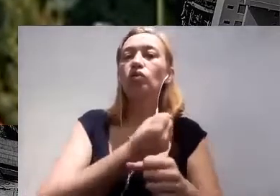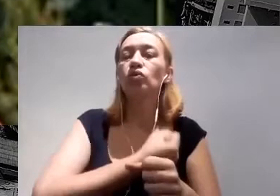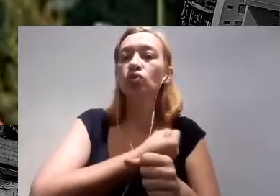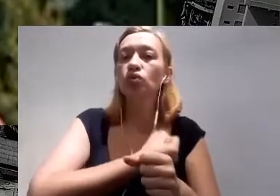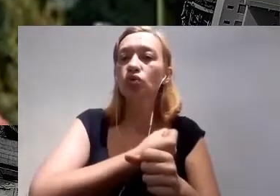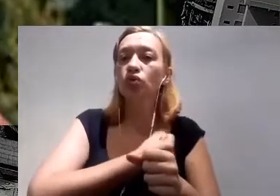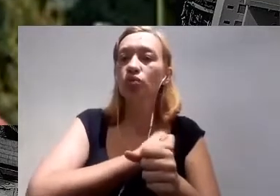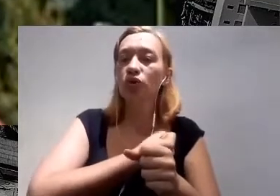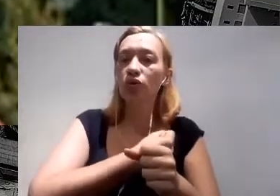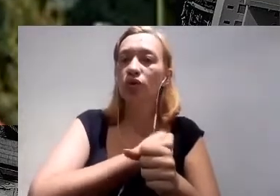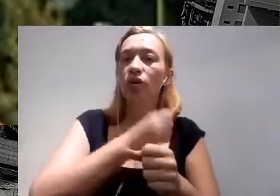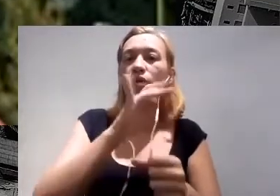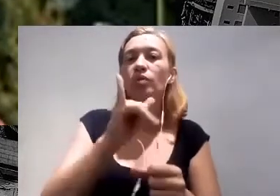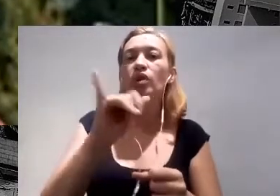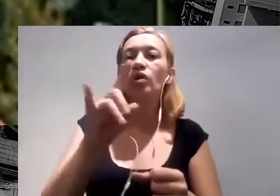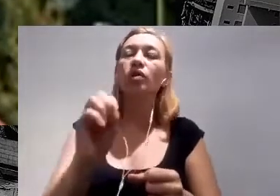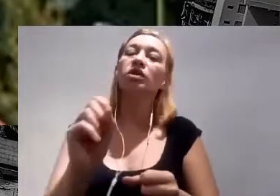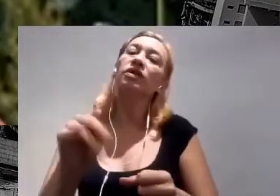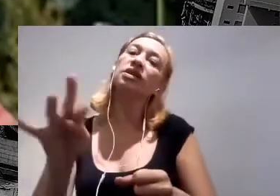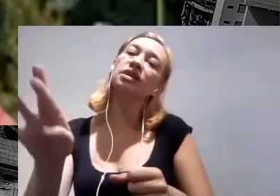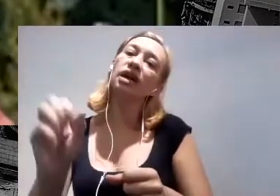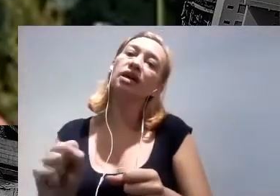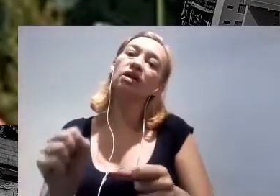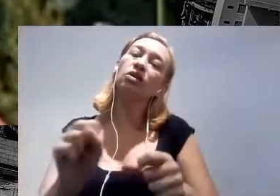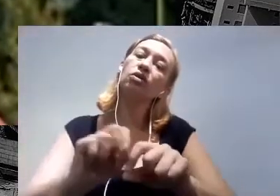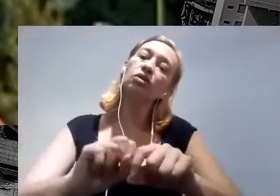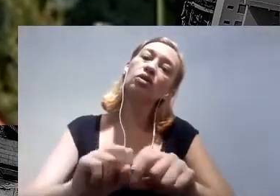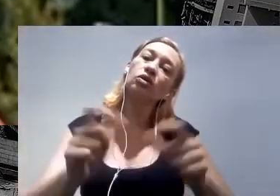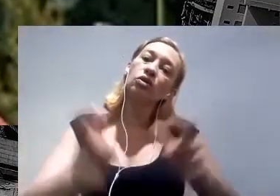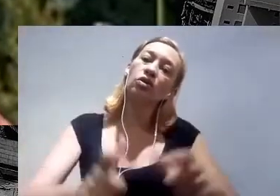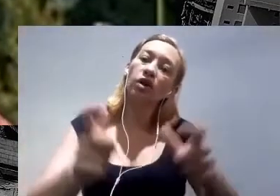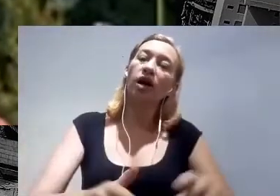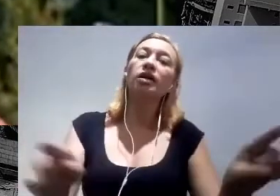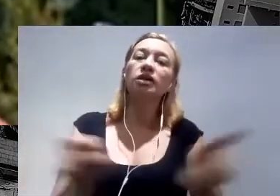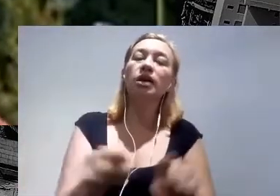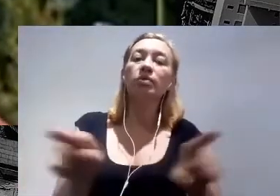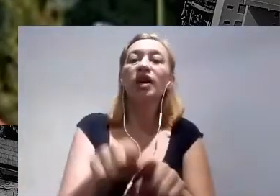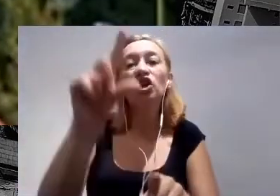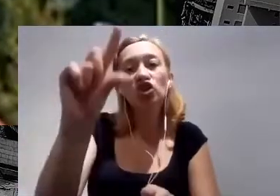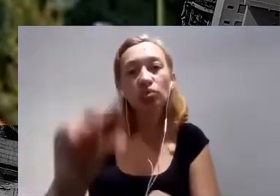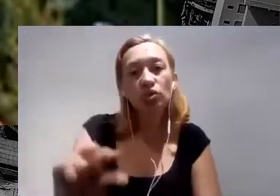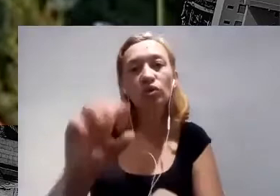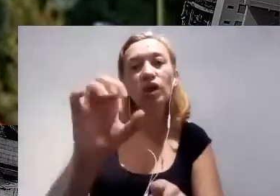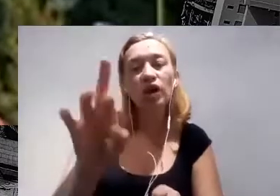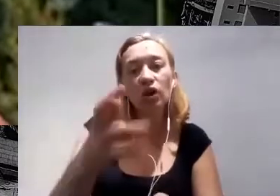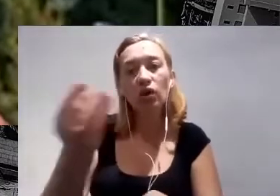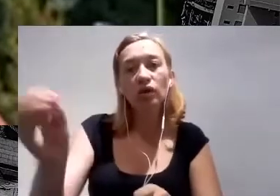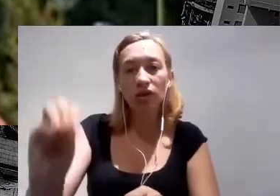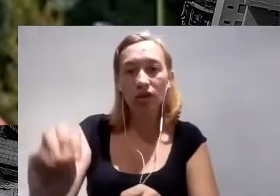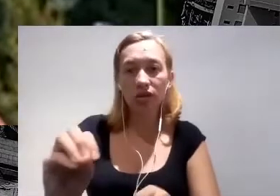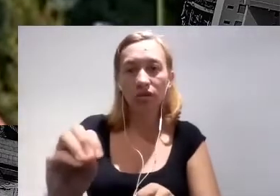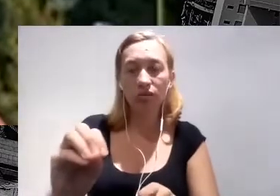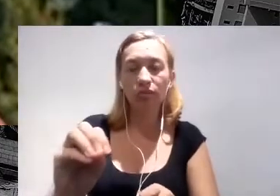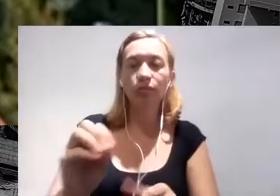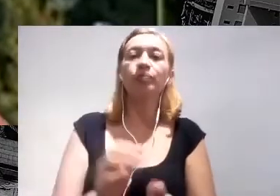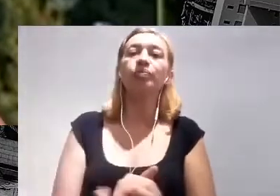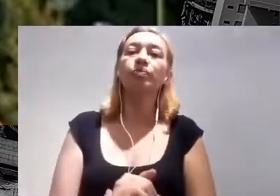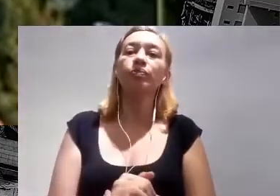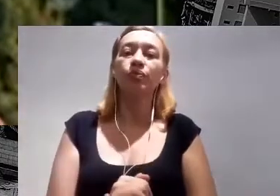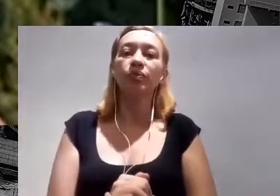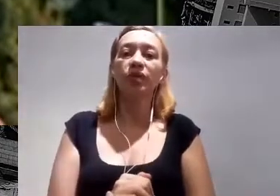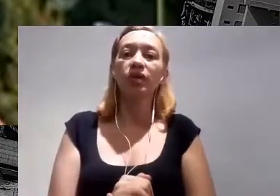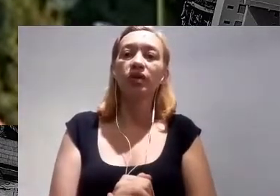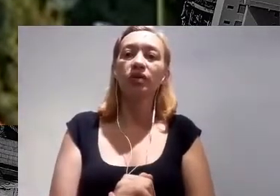Também, as soluções baseadas na natureza reduzem a erosão e o aporte de sedimento para os corpos